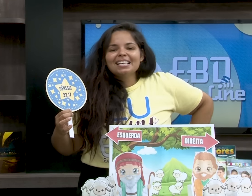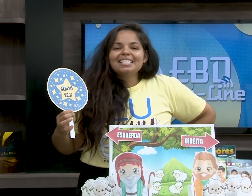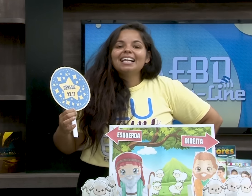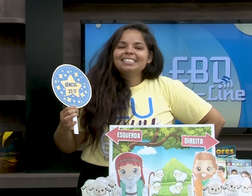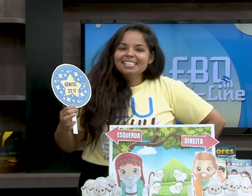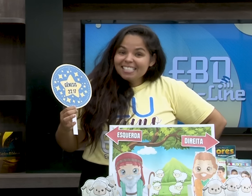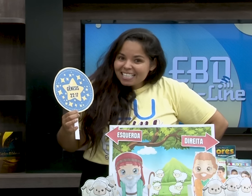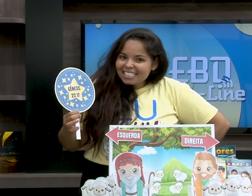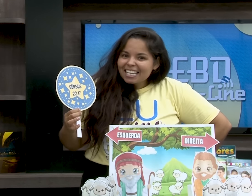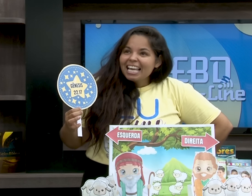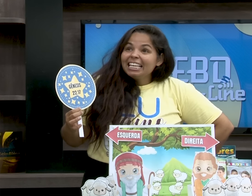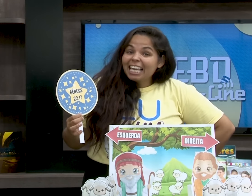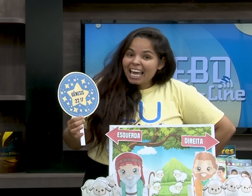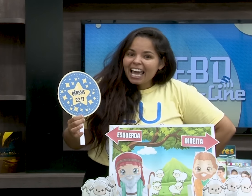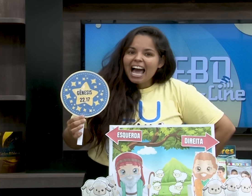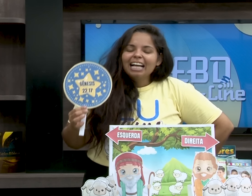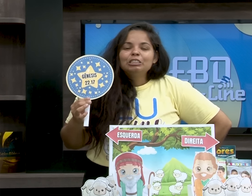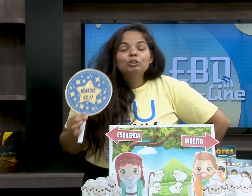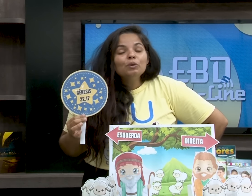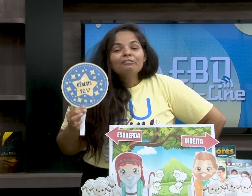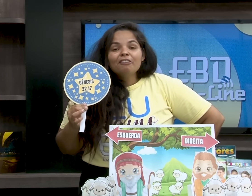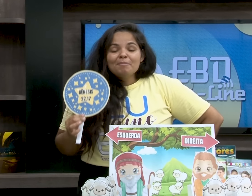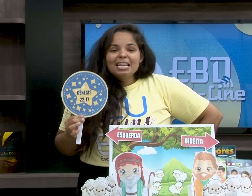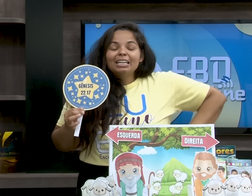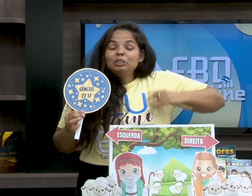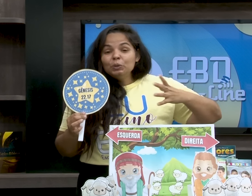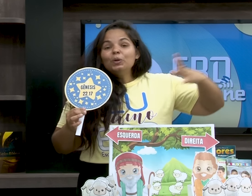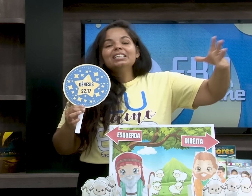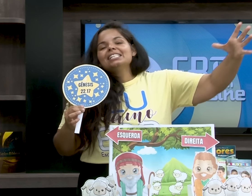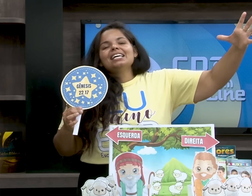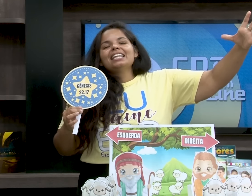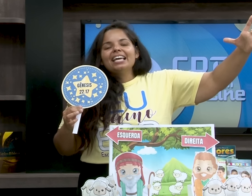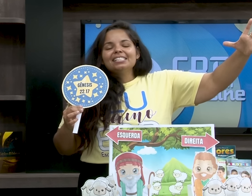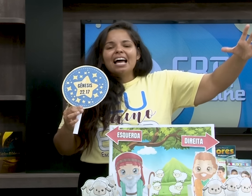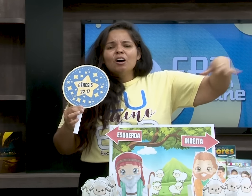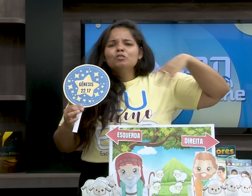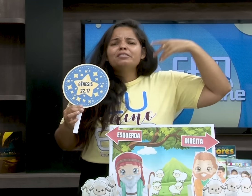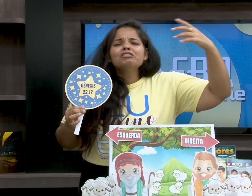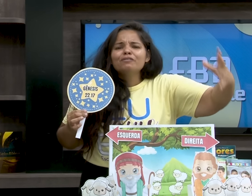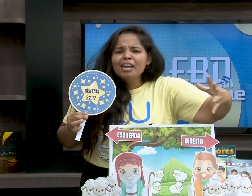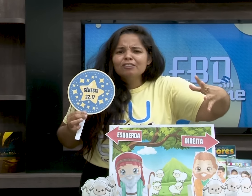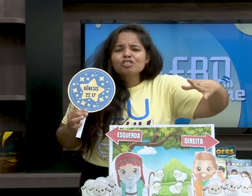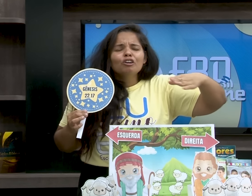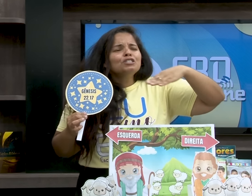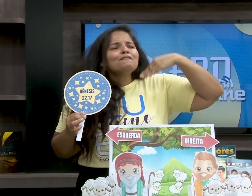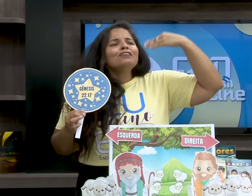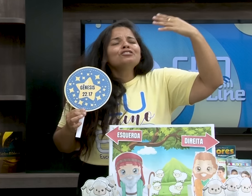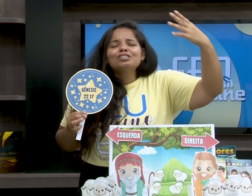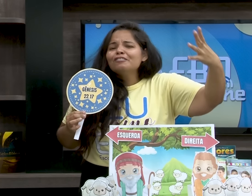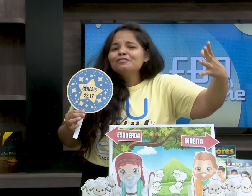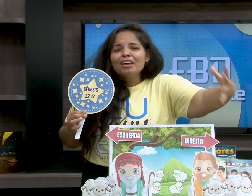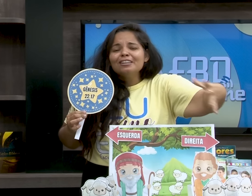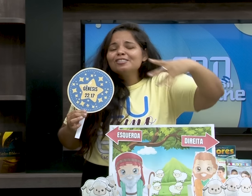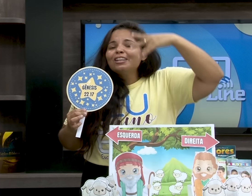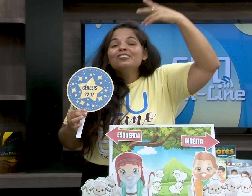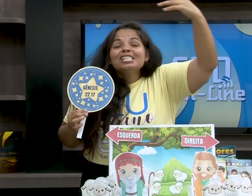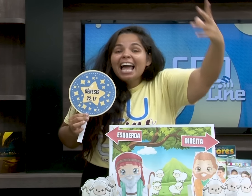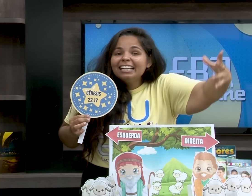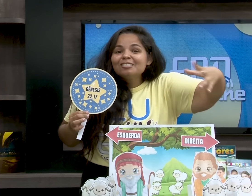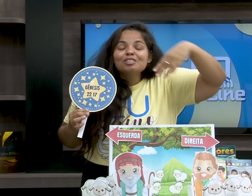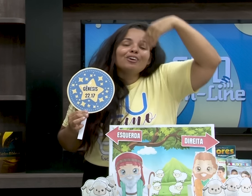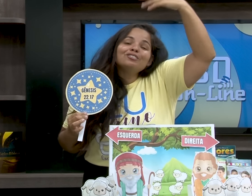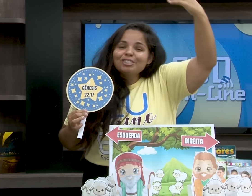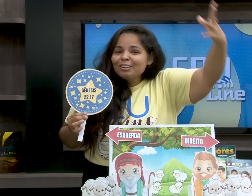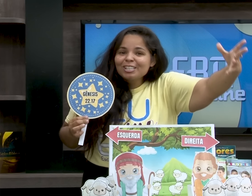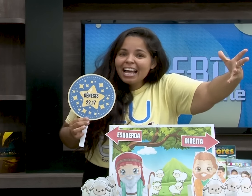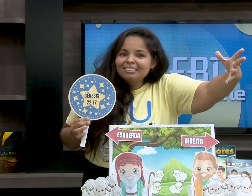22, 17, diz que a tua família, a tua descendência, os teus filhos, os filhos dos teus filhos, os teus